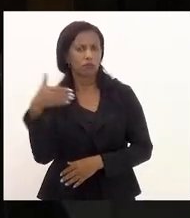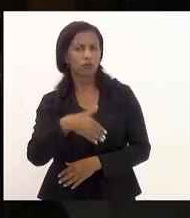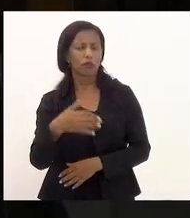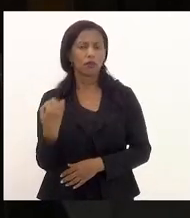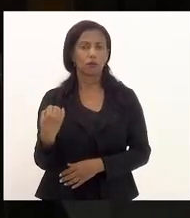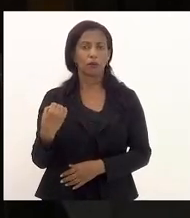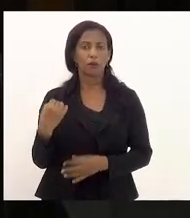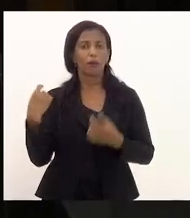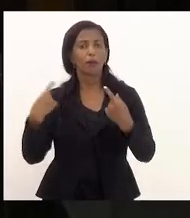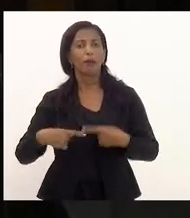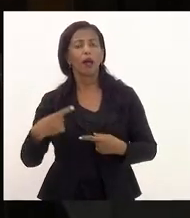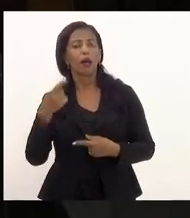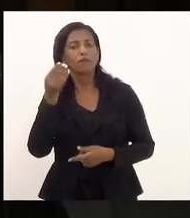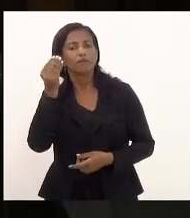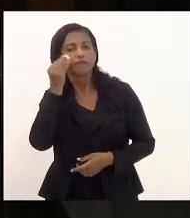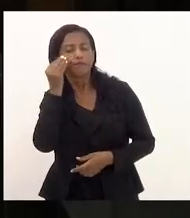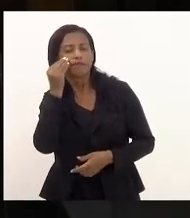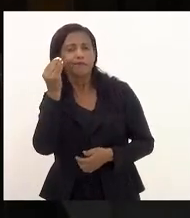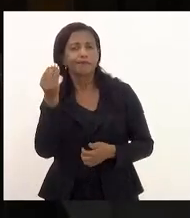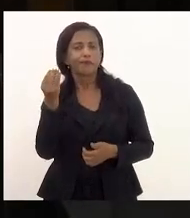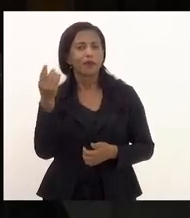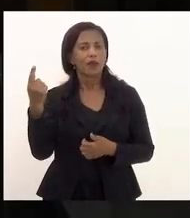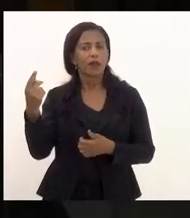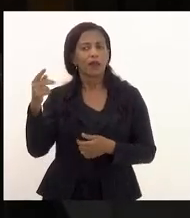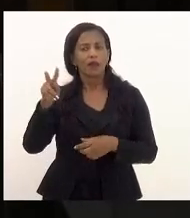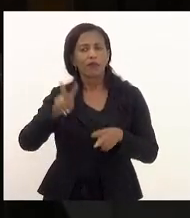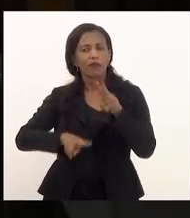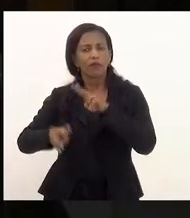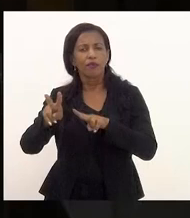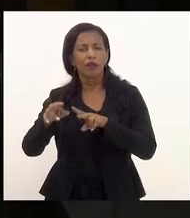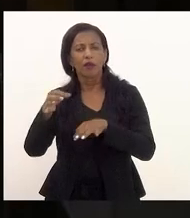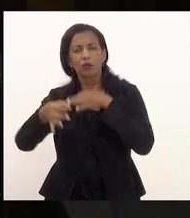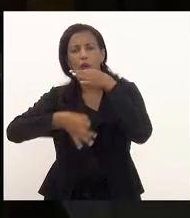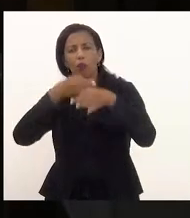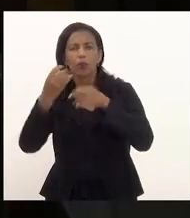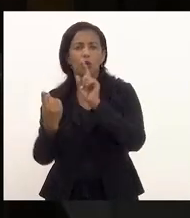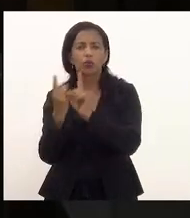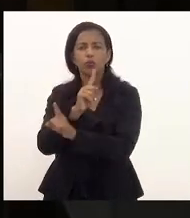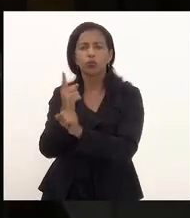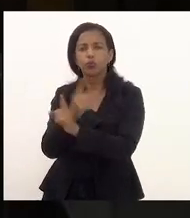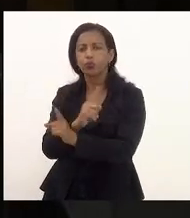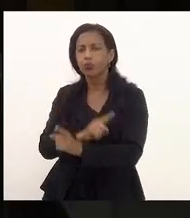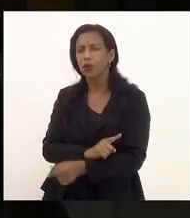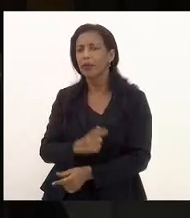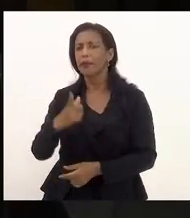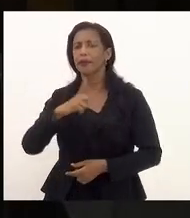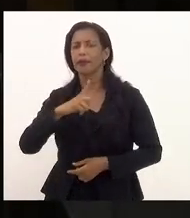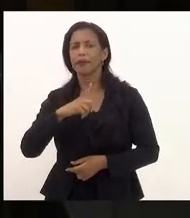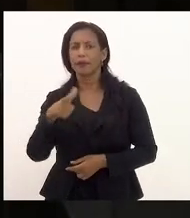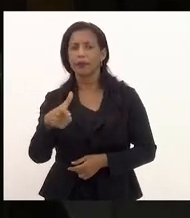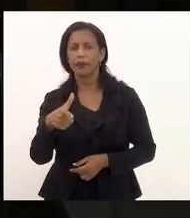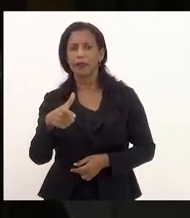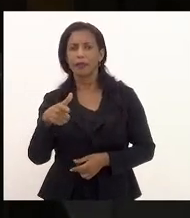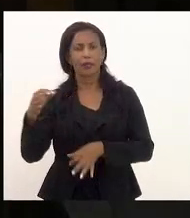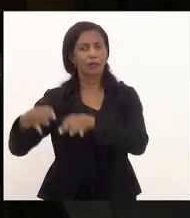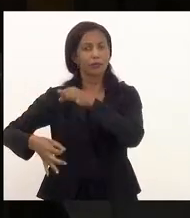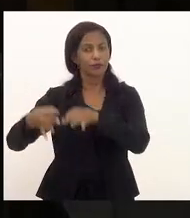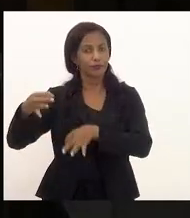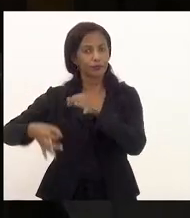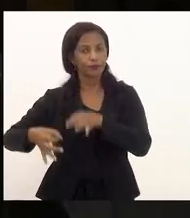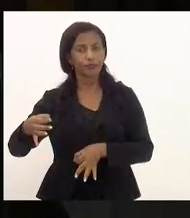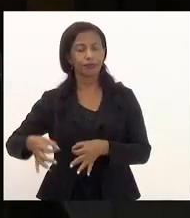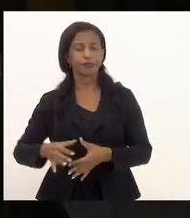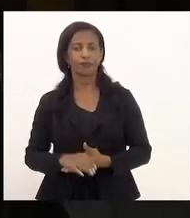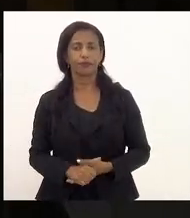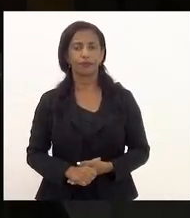exatamente para se tentar ver as contradições que existem no seio da Justiça